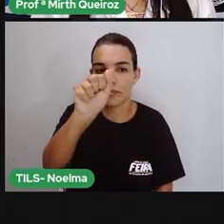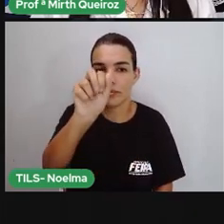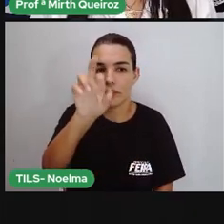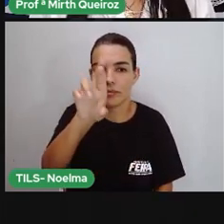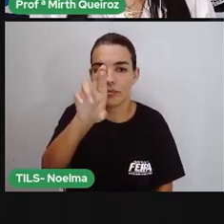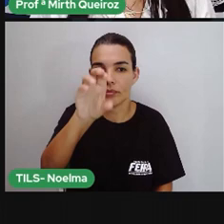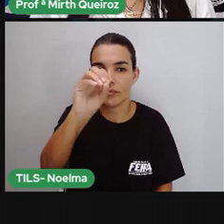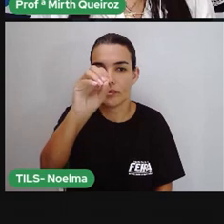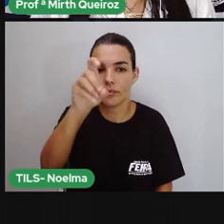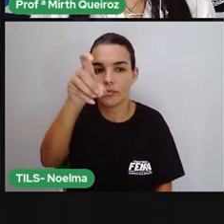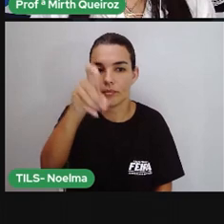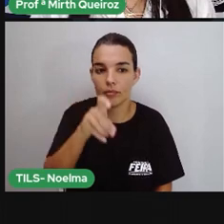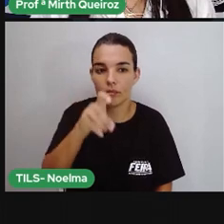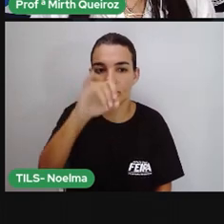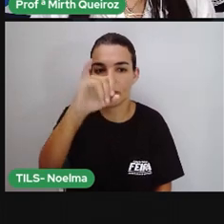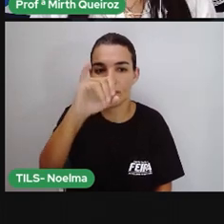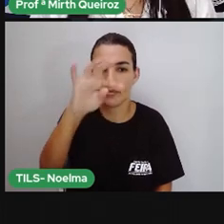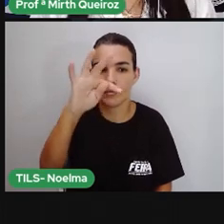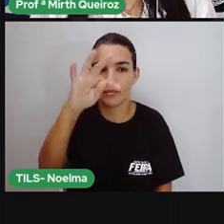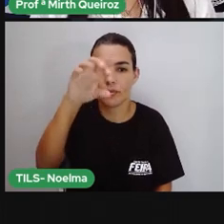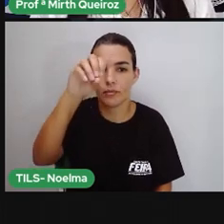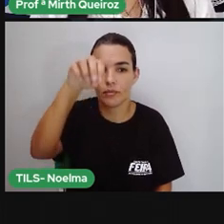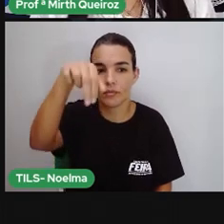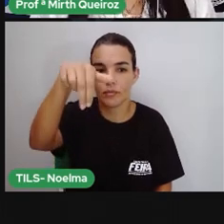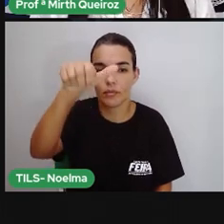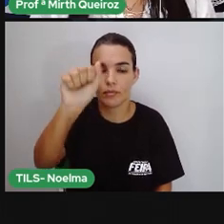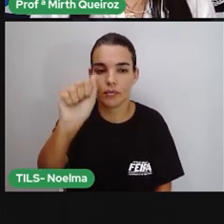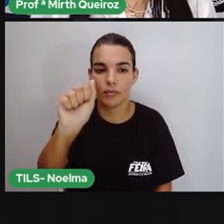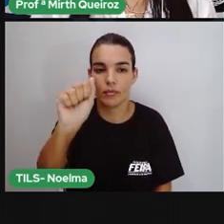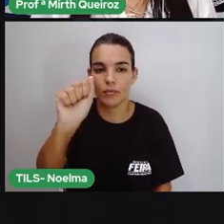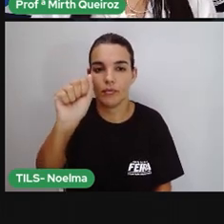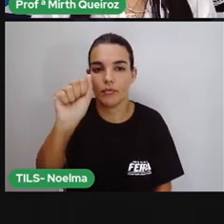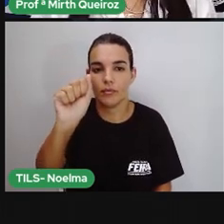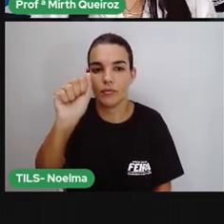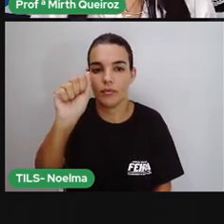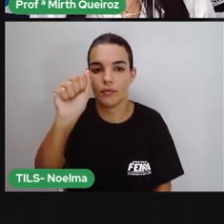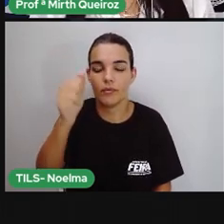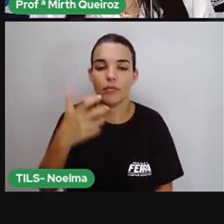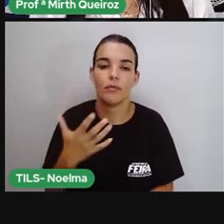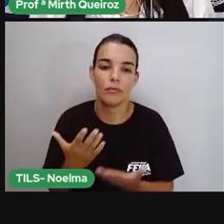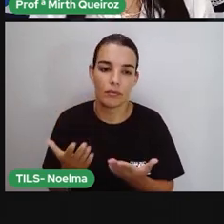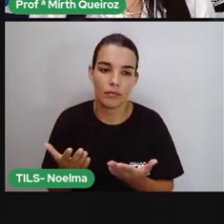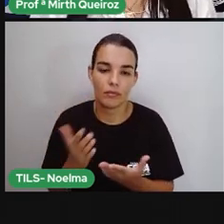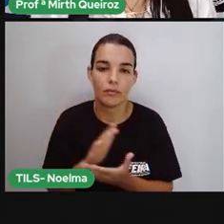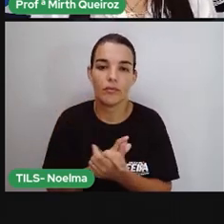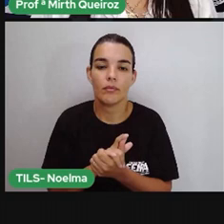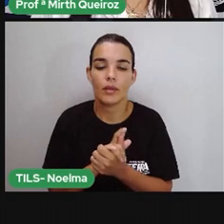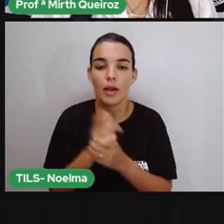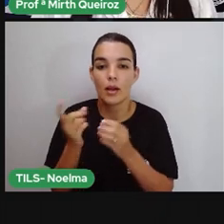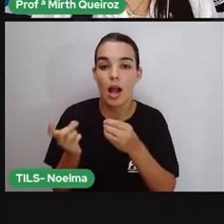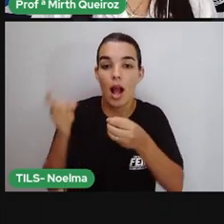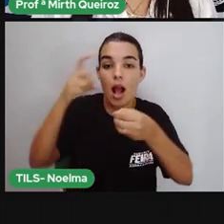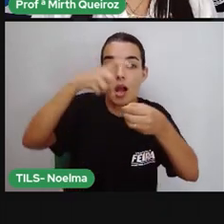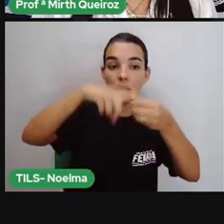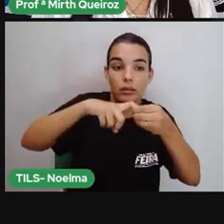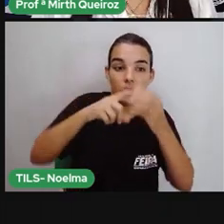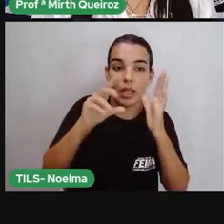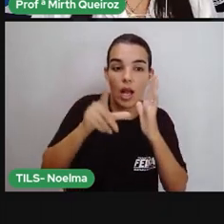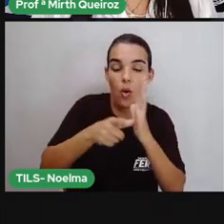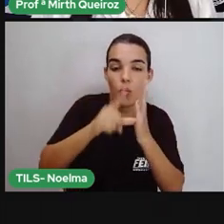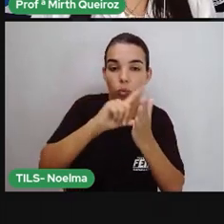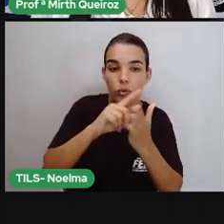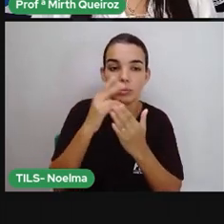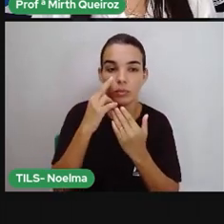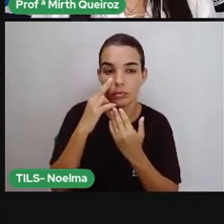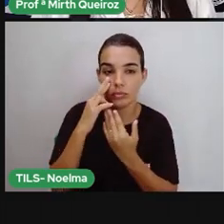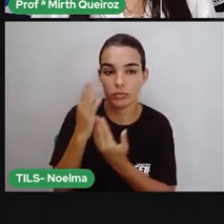suavemente, banana. Tá vendo? Dócio, suavemente, banana. As penúltimas sílabas são